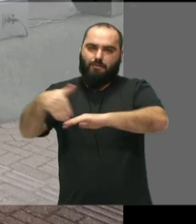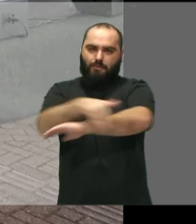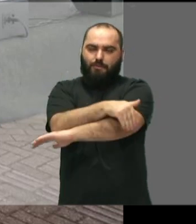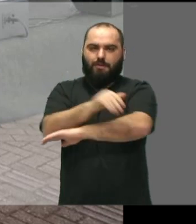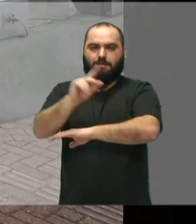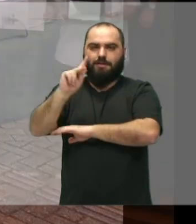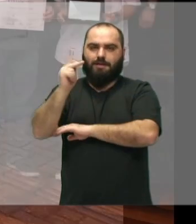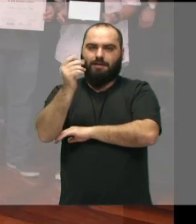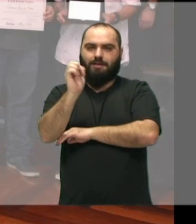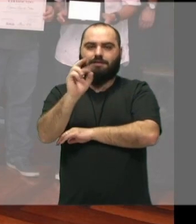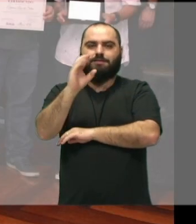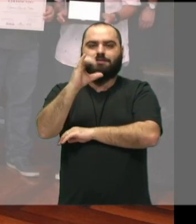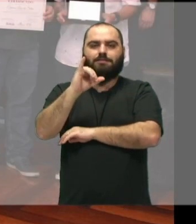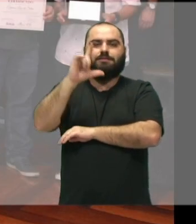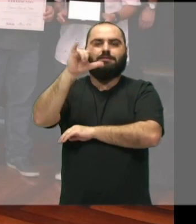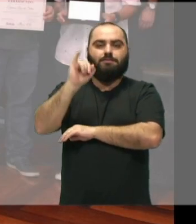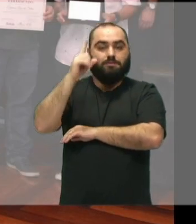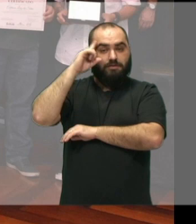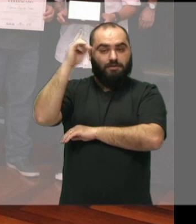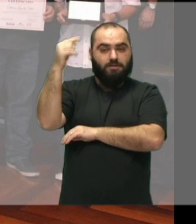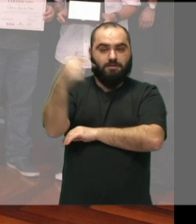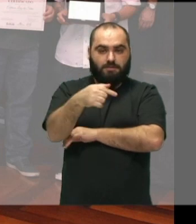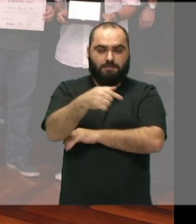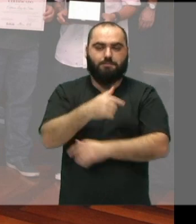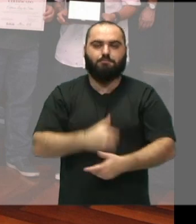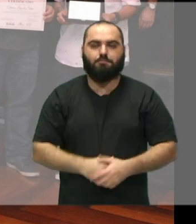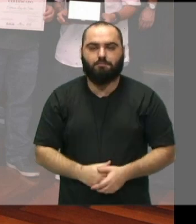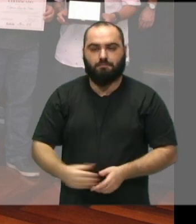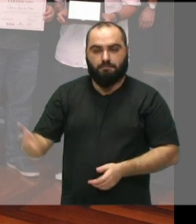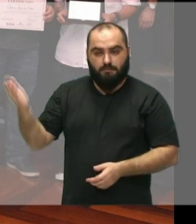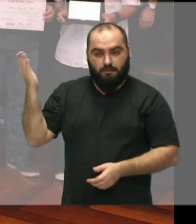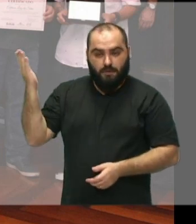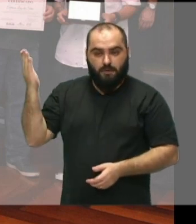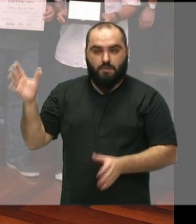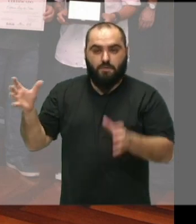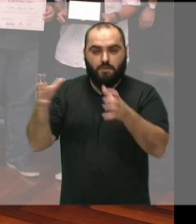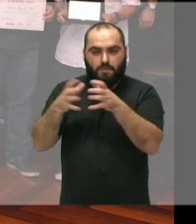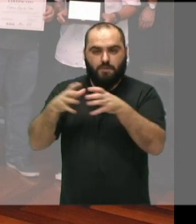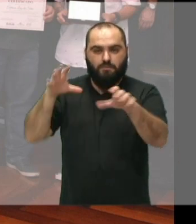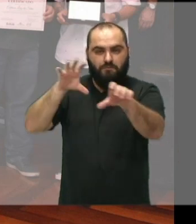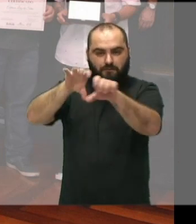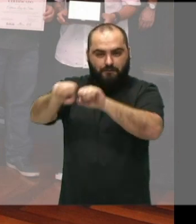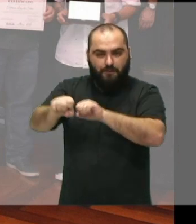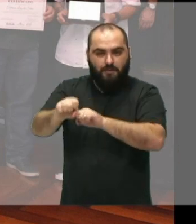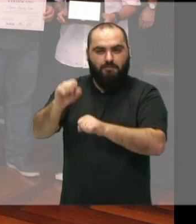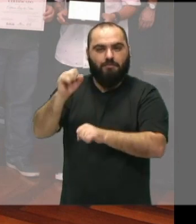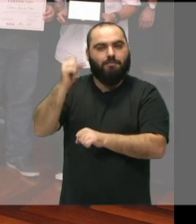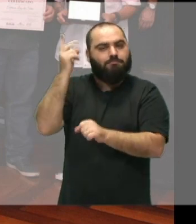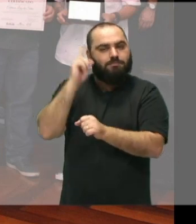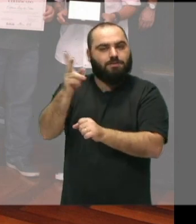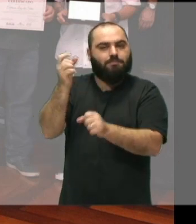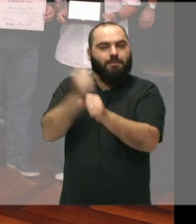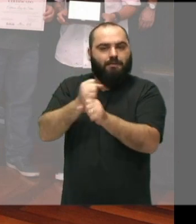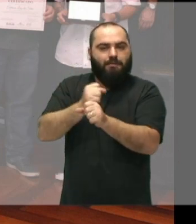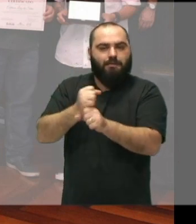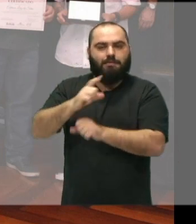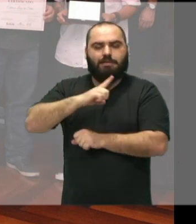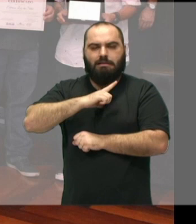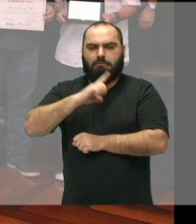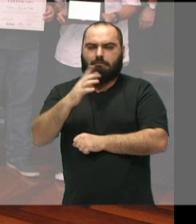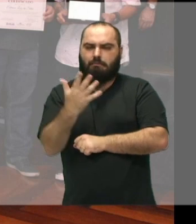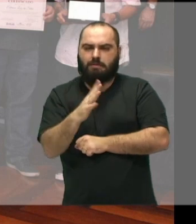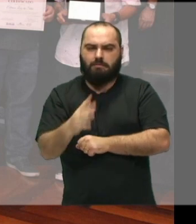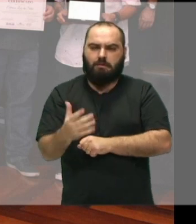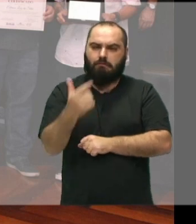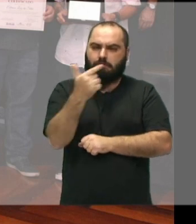conforme está na foto aí no dia 7 de julho e durante todo o dia. Aí a turma, as turmas que se formam anualmente, nós temos cerca de